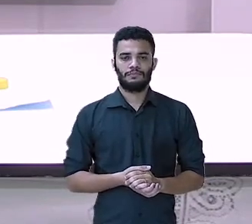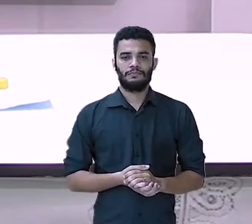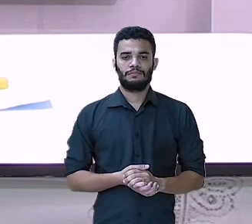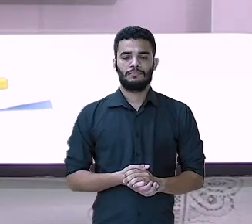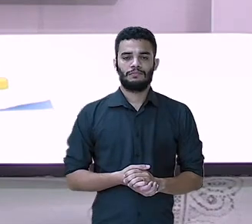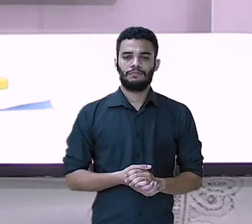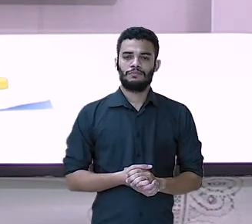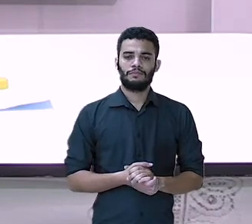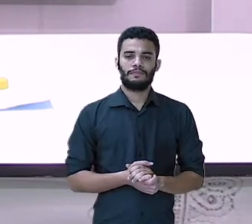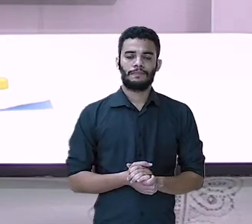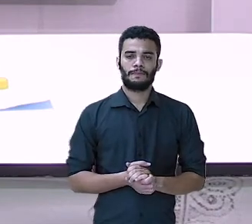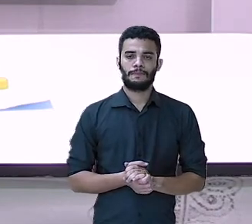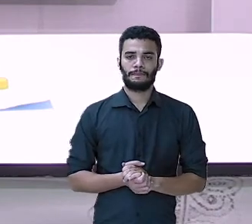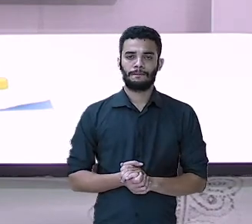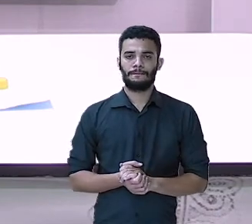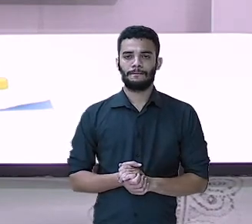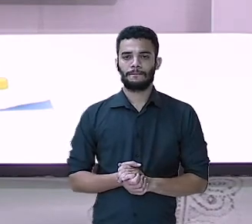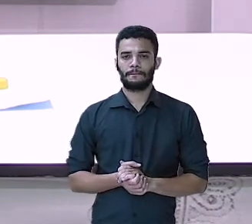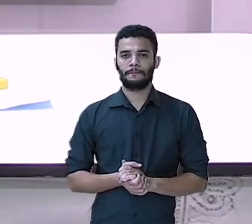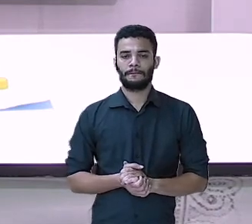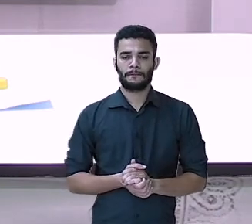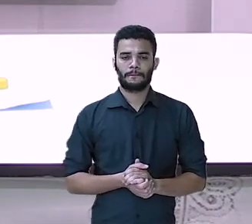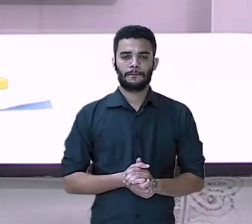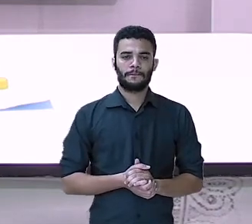vamos lá.